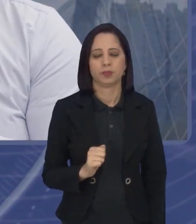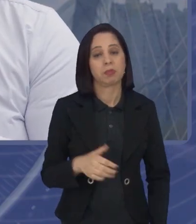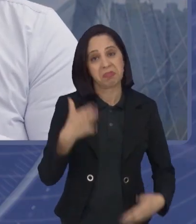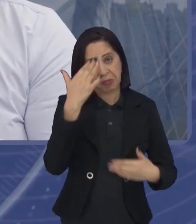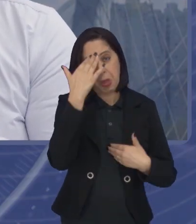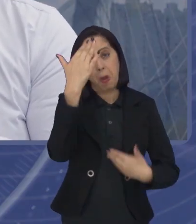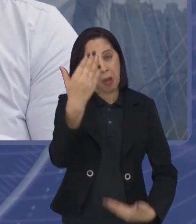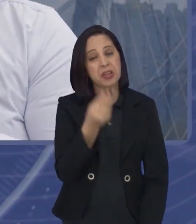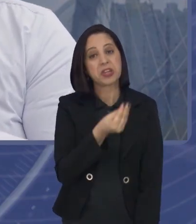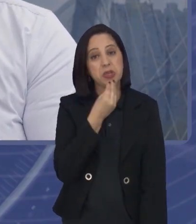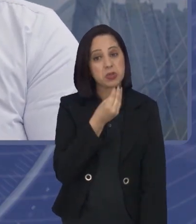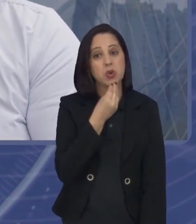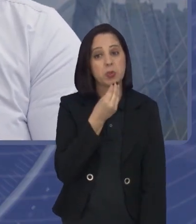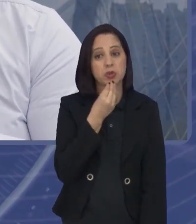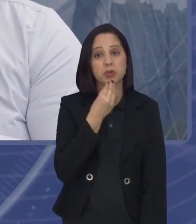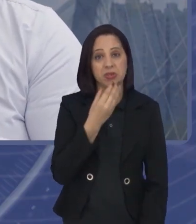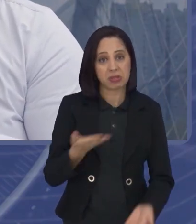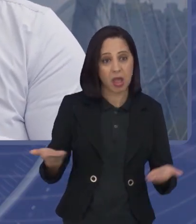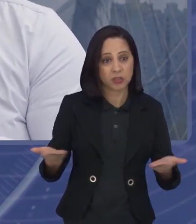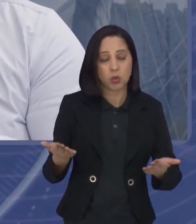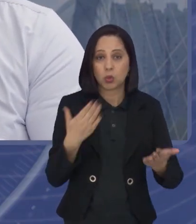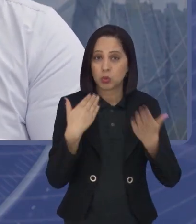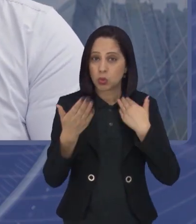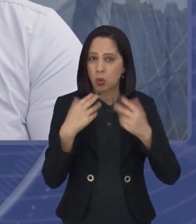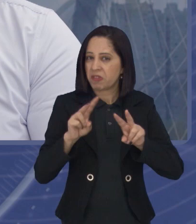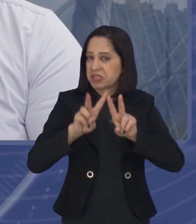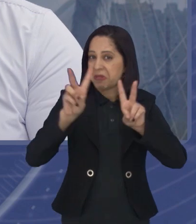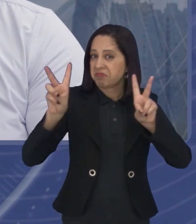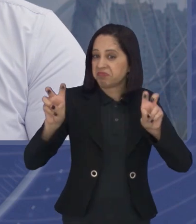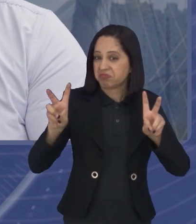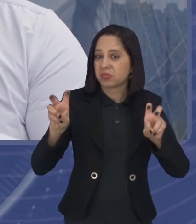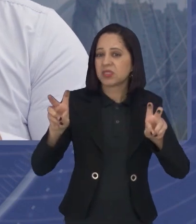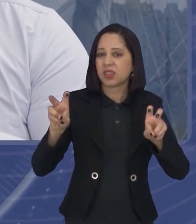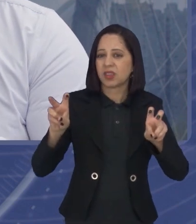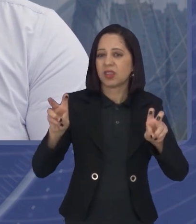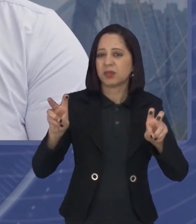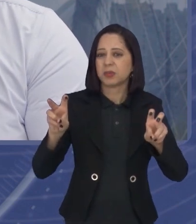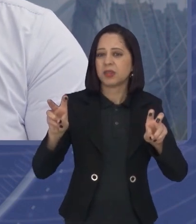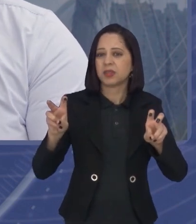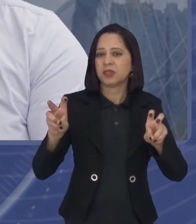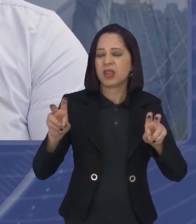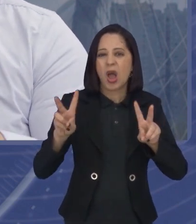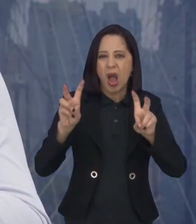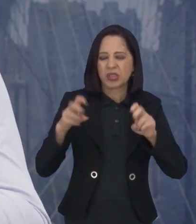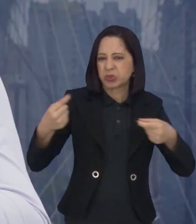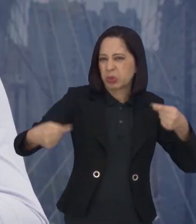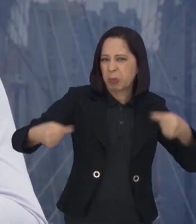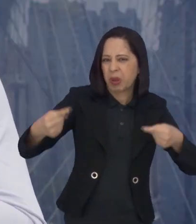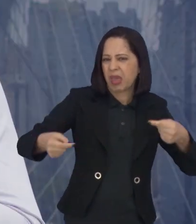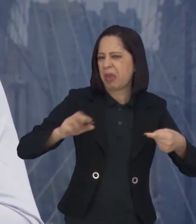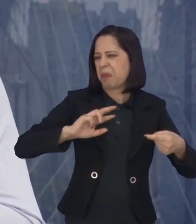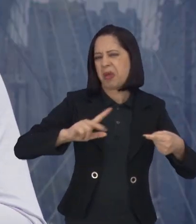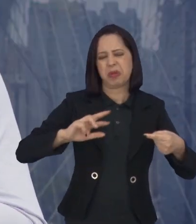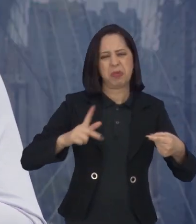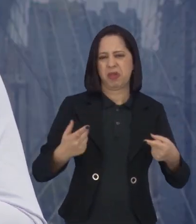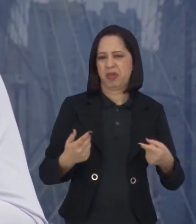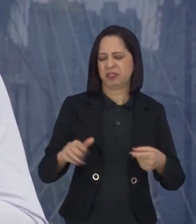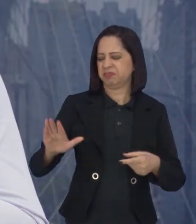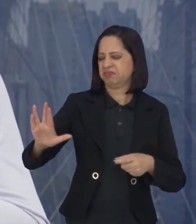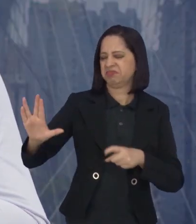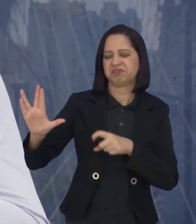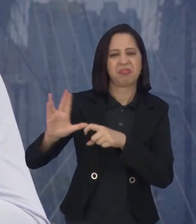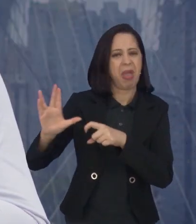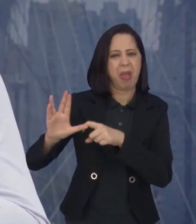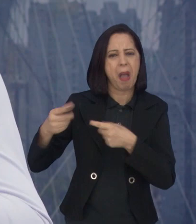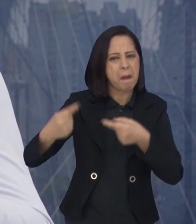oportunidade de estarmos aqui e falar desse, de um assunto, né? Que eu falo que acho que não é um assunto mais polêmico falar da canábis medicinal. É, eu